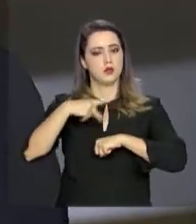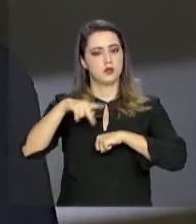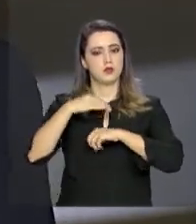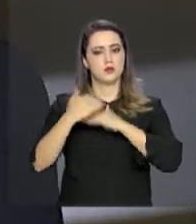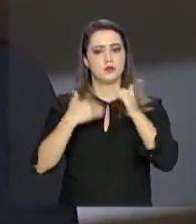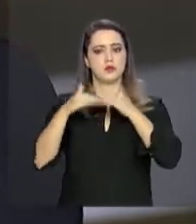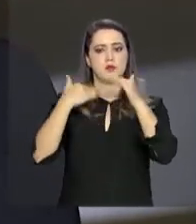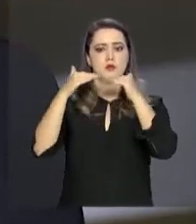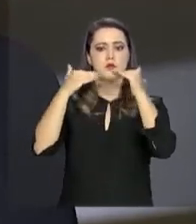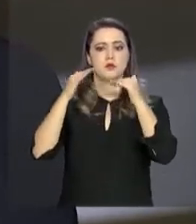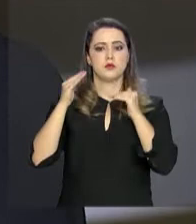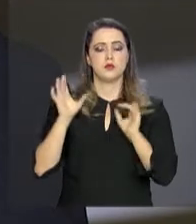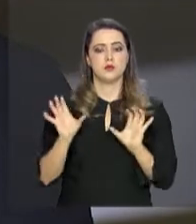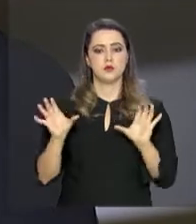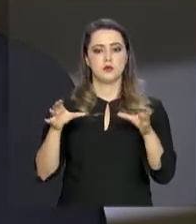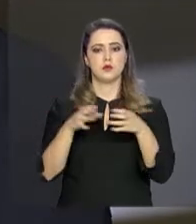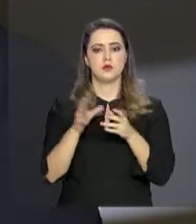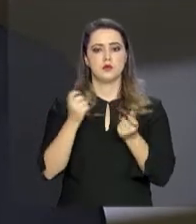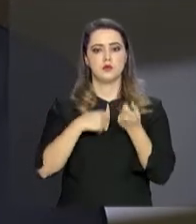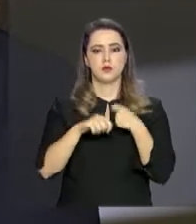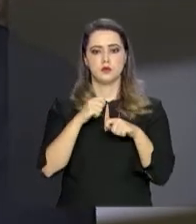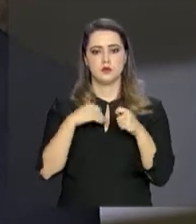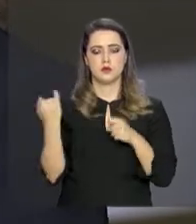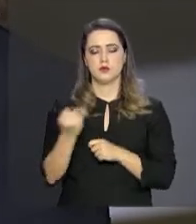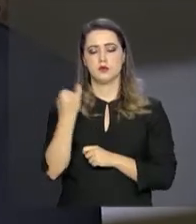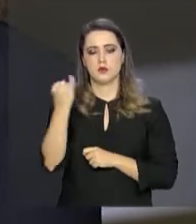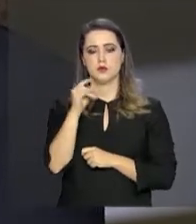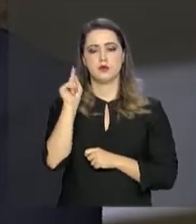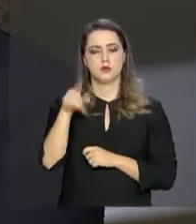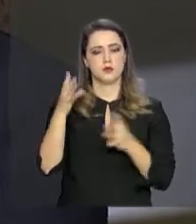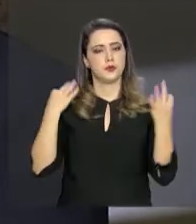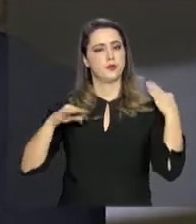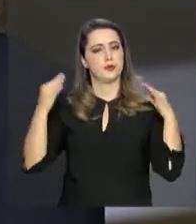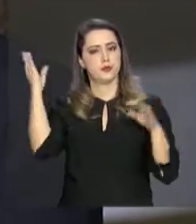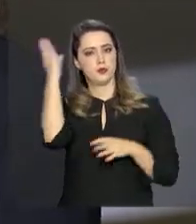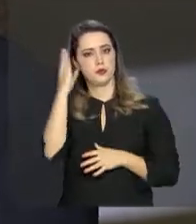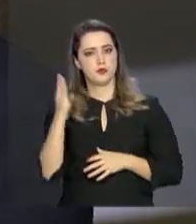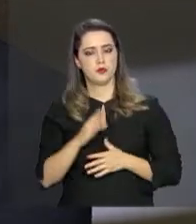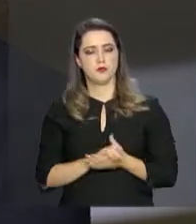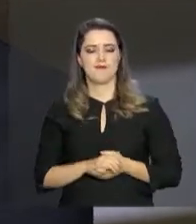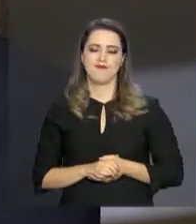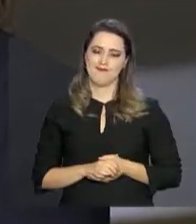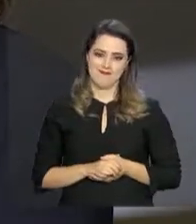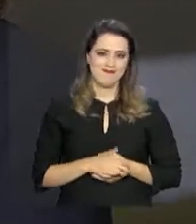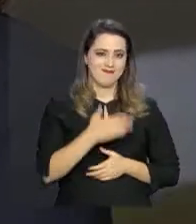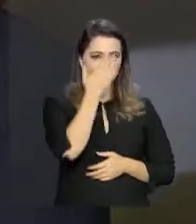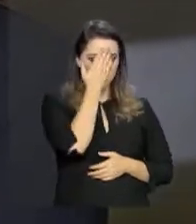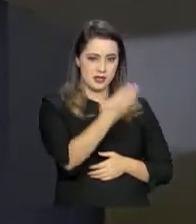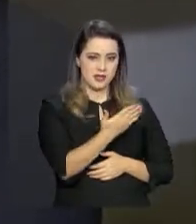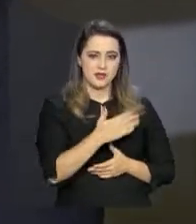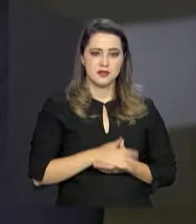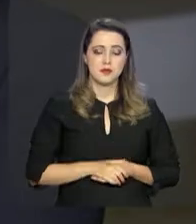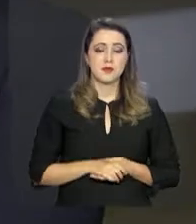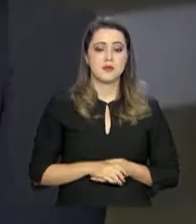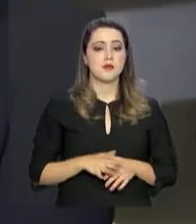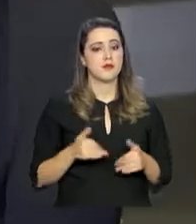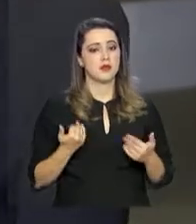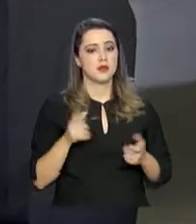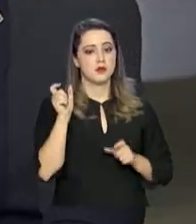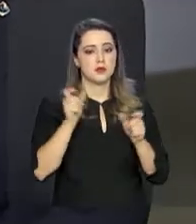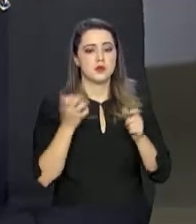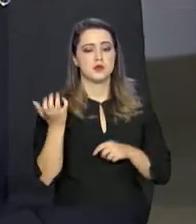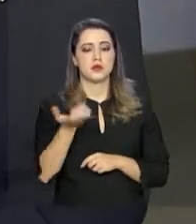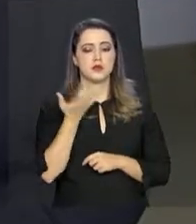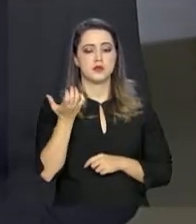crescer nesse setor econômico tão importante para o Brasil, que é o turismo brasileiro. Obrigado pela entrevista, presidente. Bom, para os